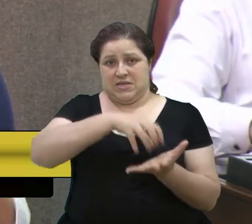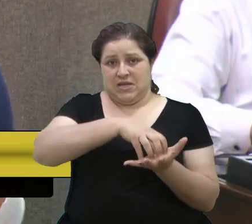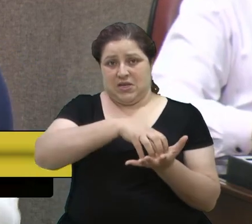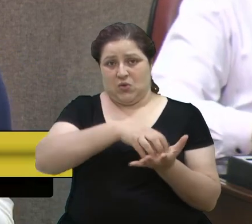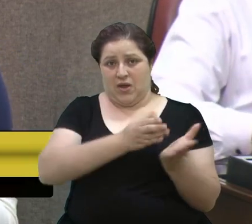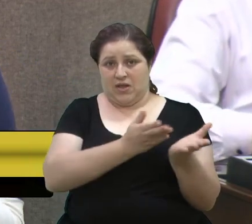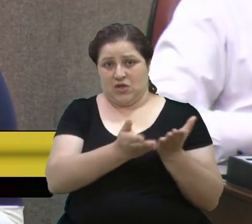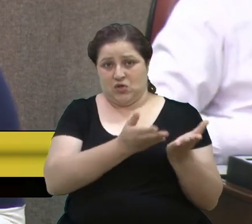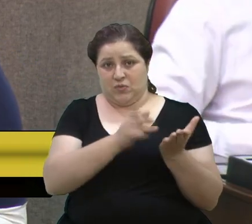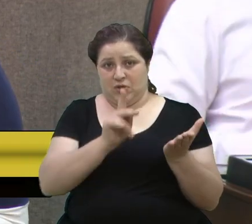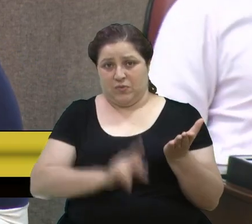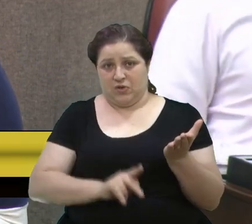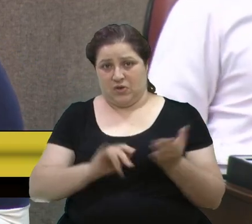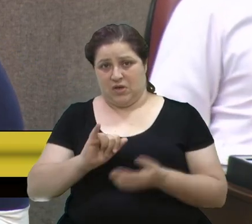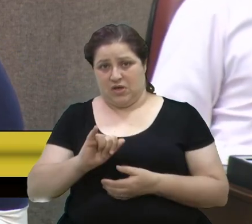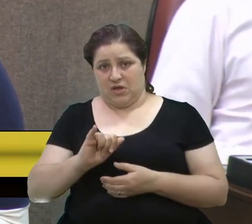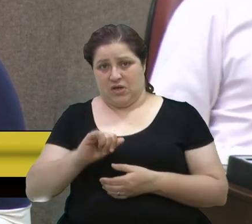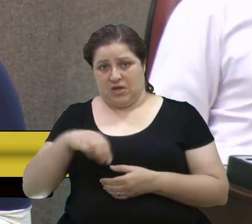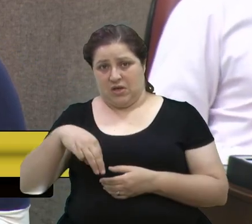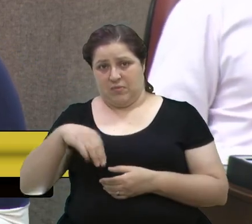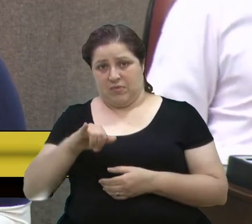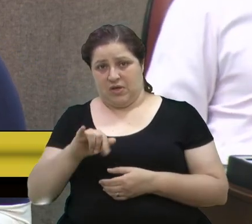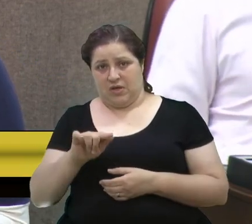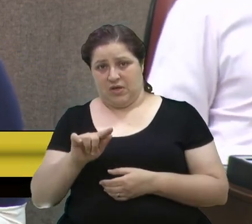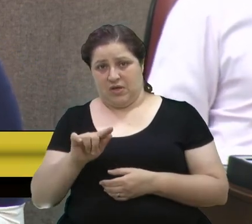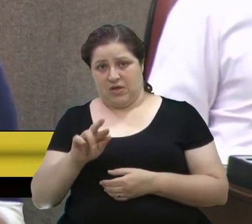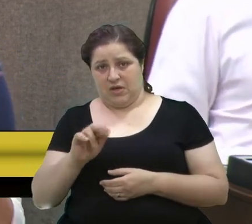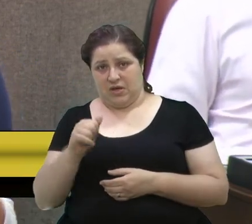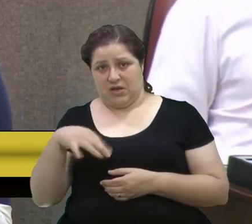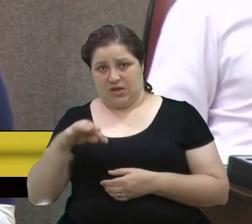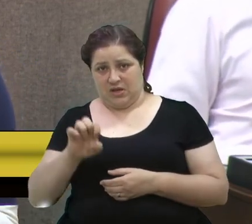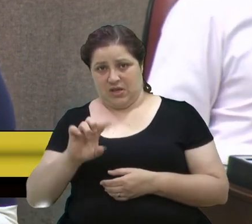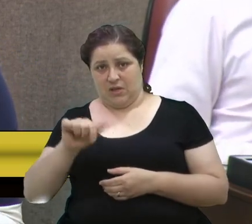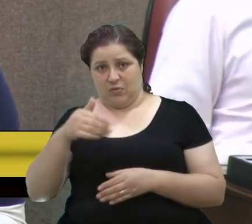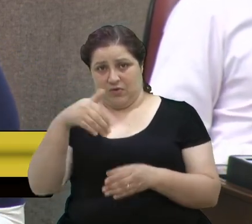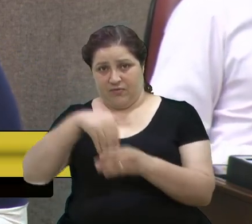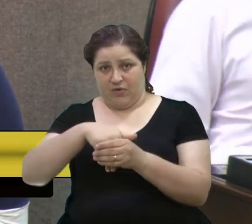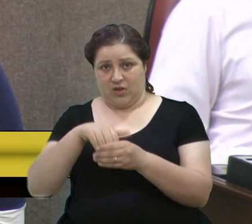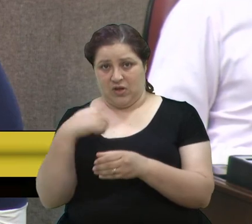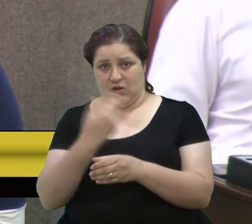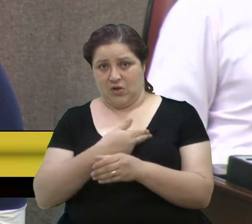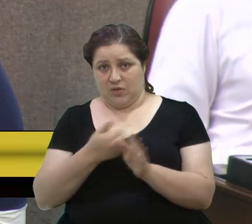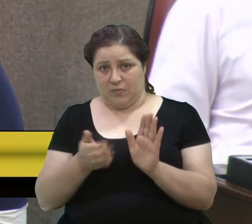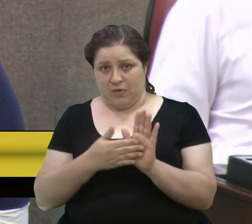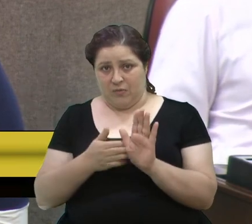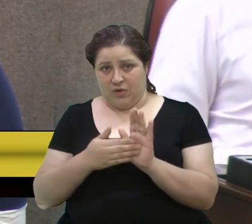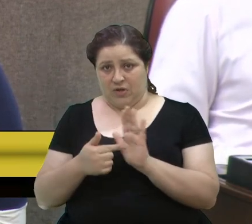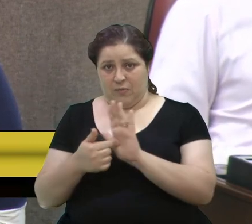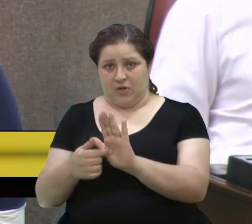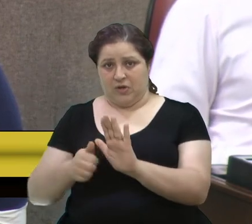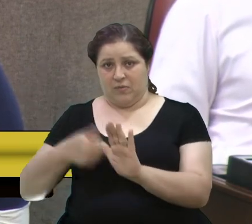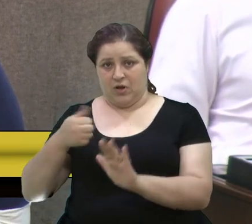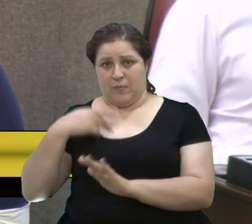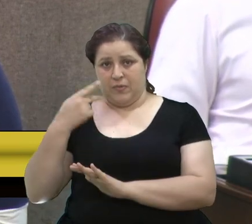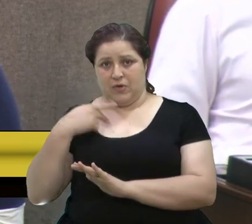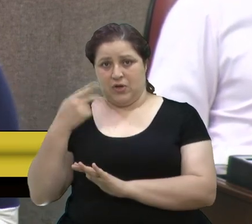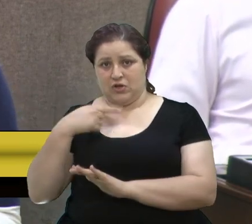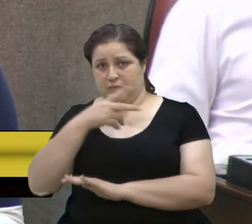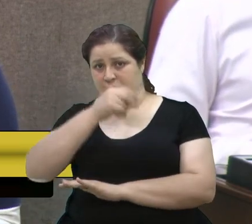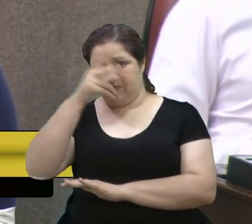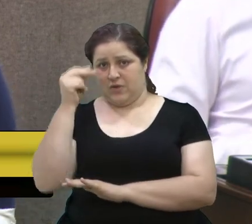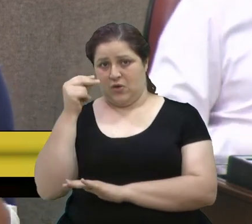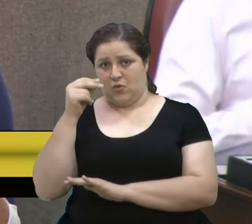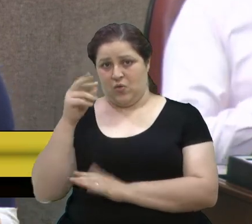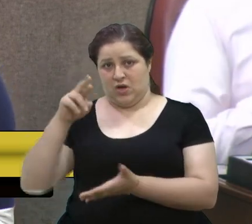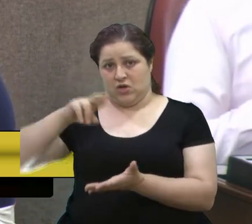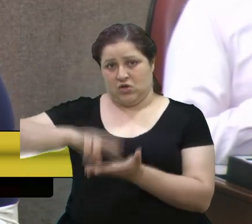perto. Mas aí, no momento em que for votada a proposta, a gente vai estar apresentando melhor essa política municipal. Então, deixar esse